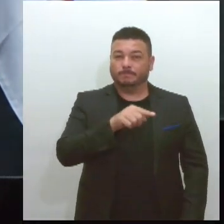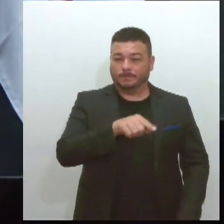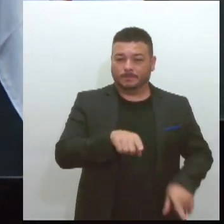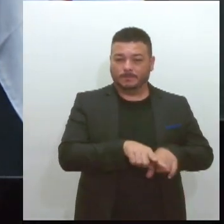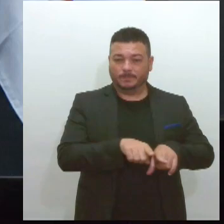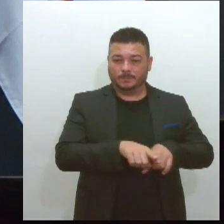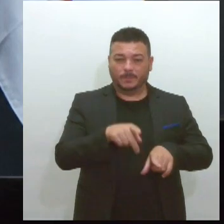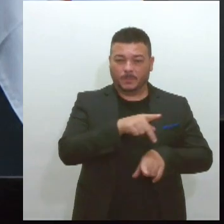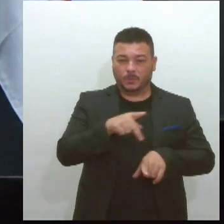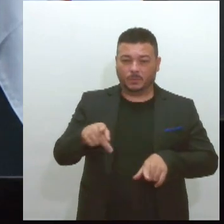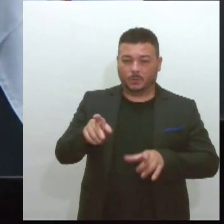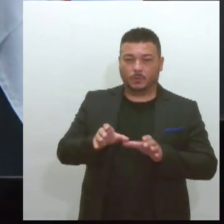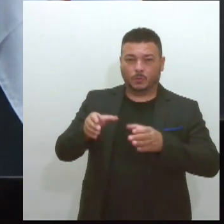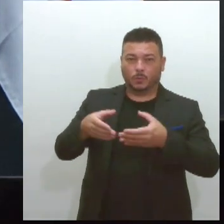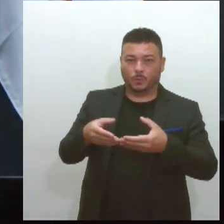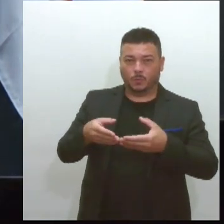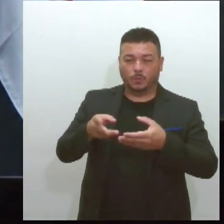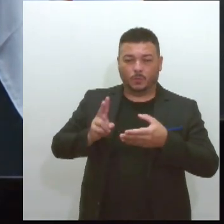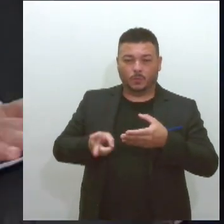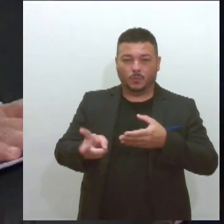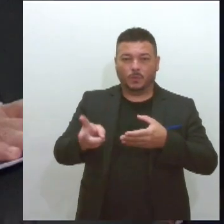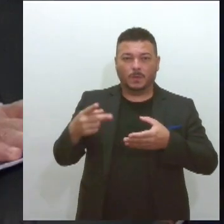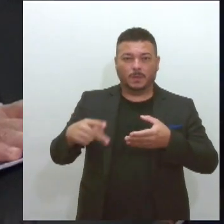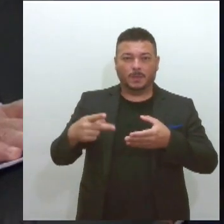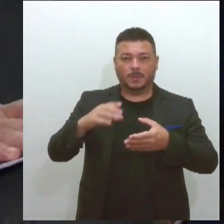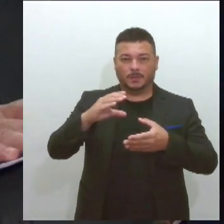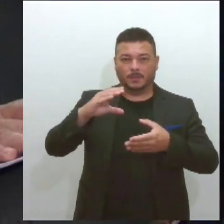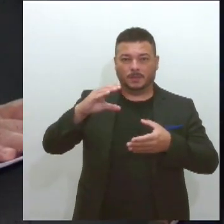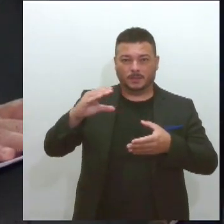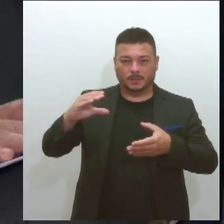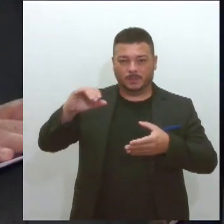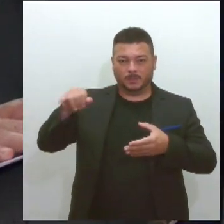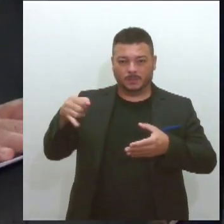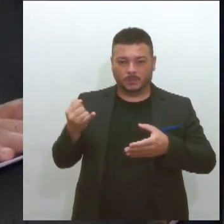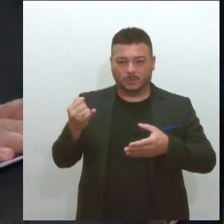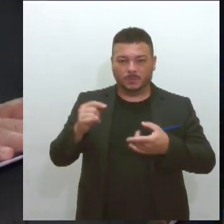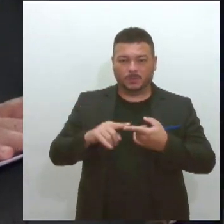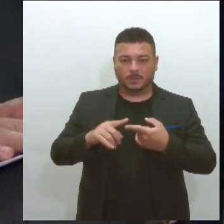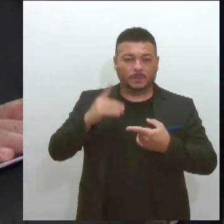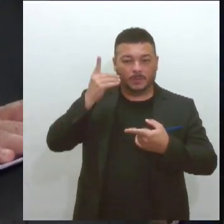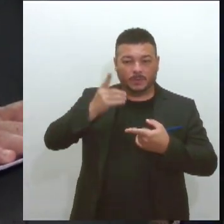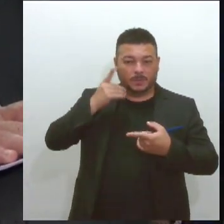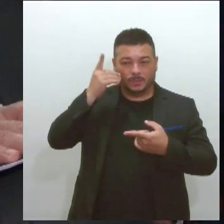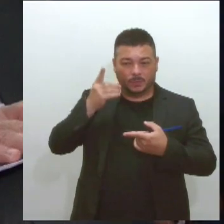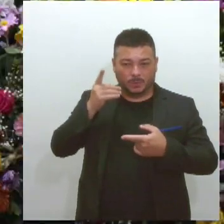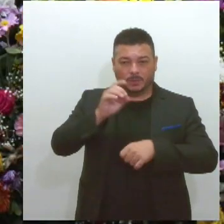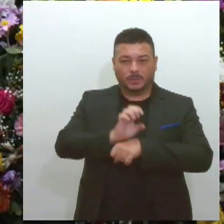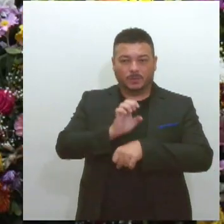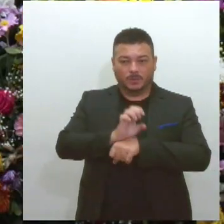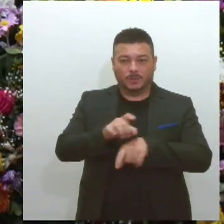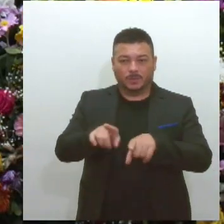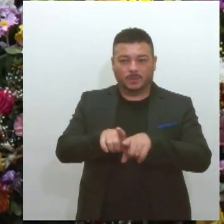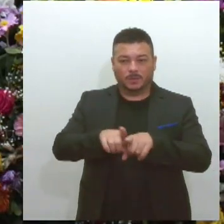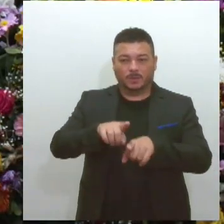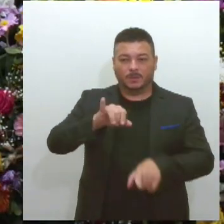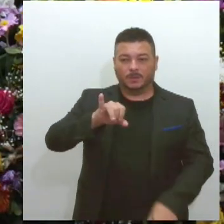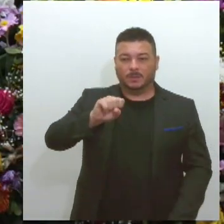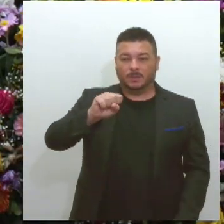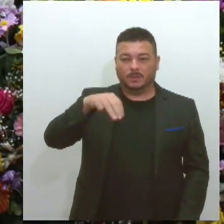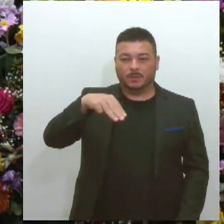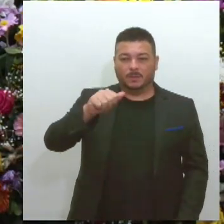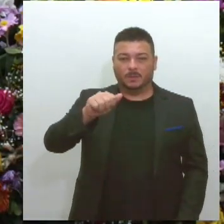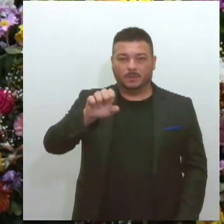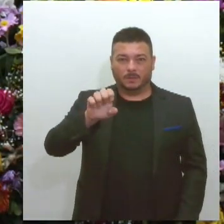colegiado permanente das CCJs do Brasil e deputado estadual por Rondônia, Ismael Crispim, também participou da